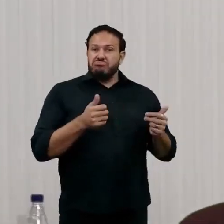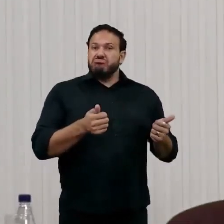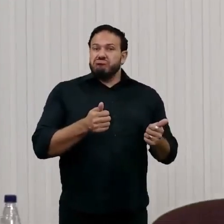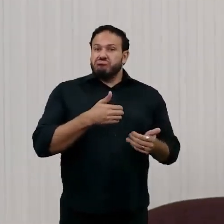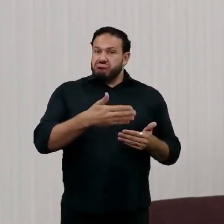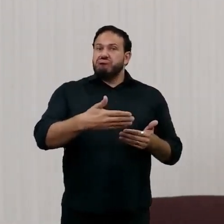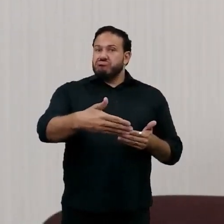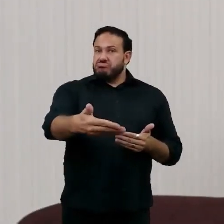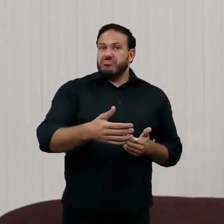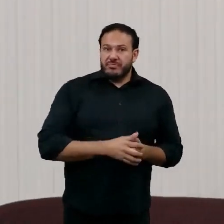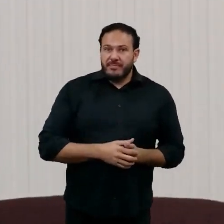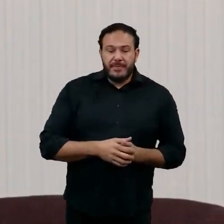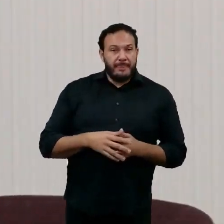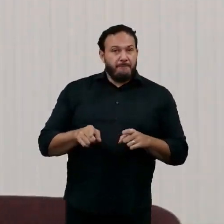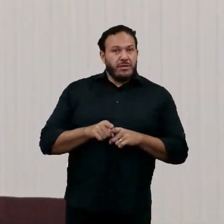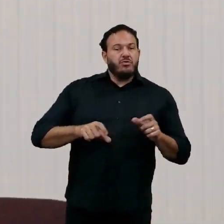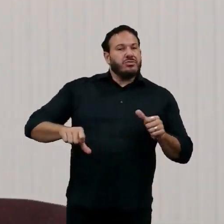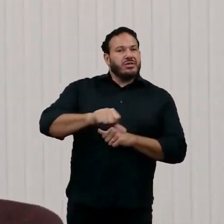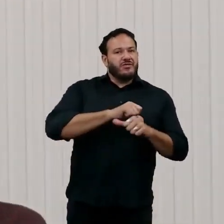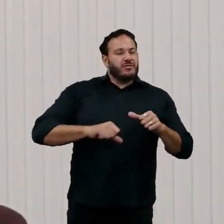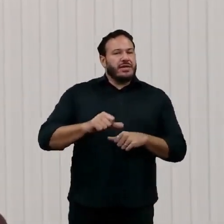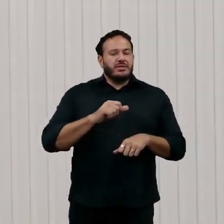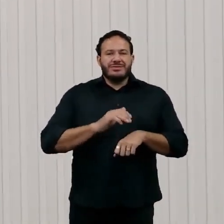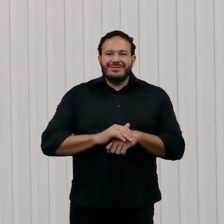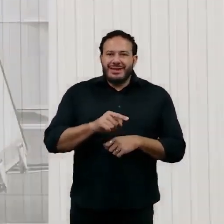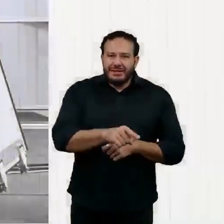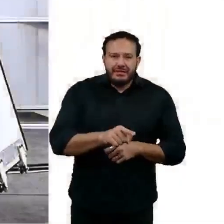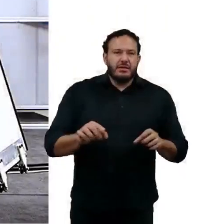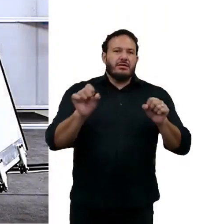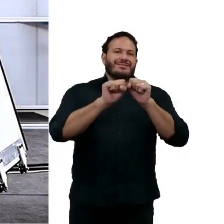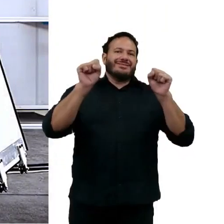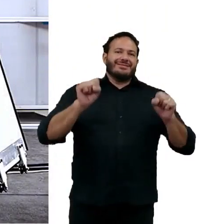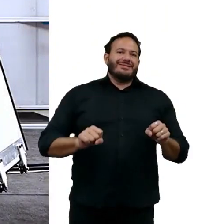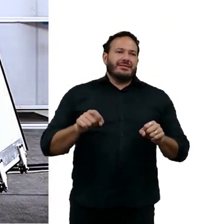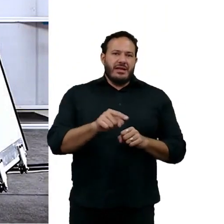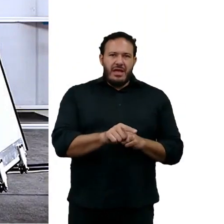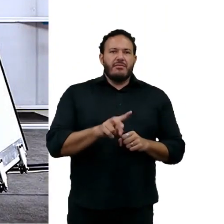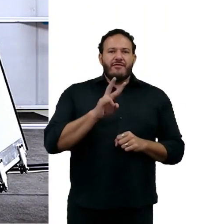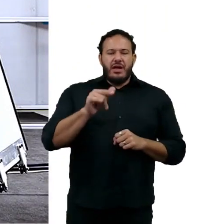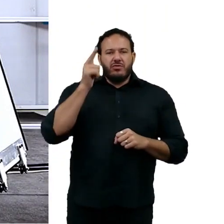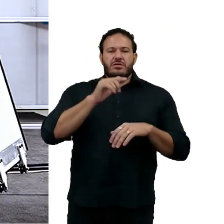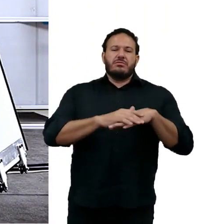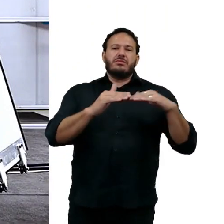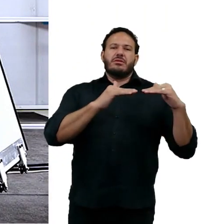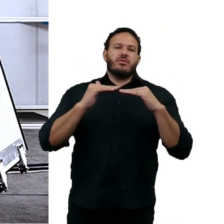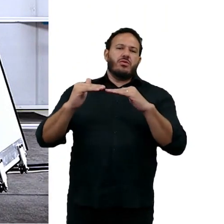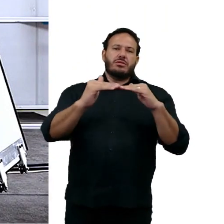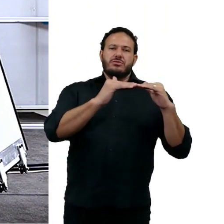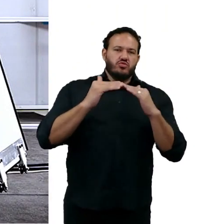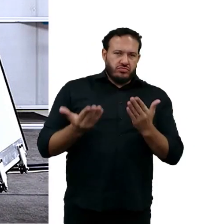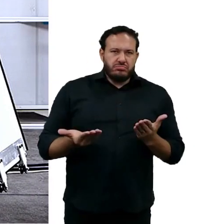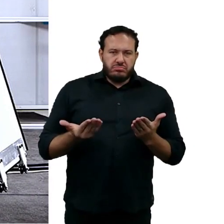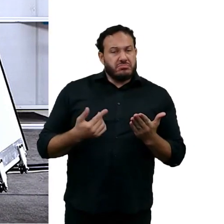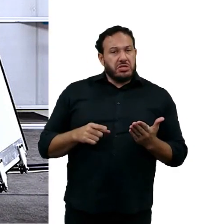transformarmos esse sistema, ele será um equalizador do jogo. Então seria